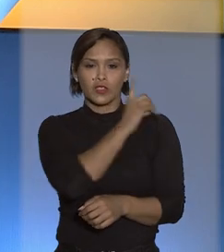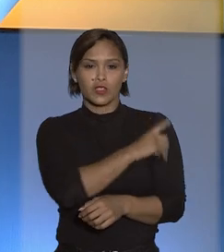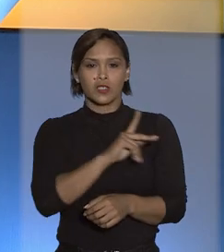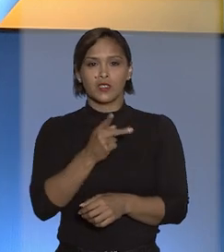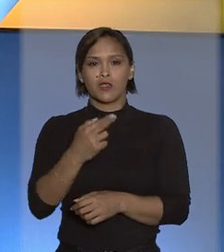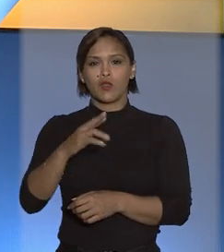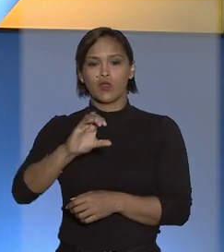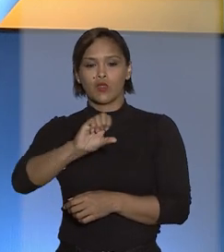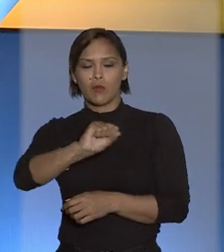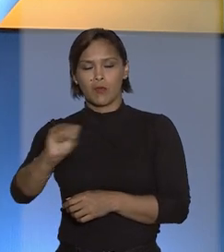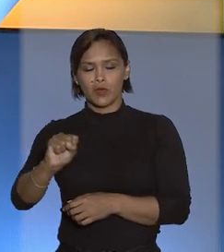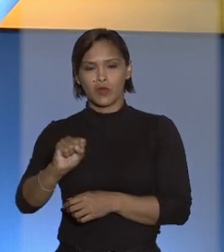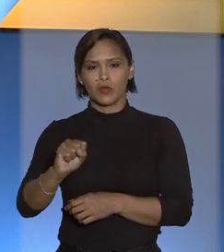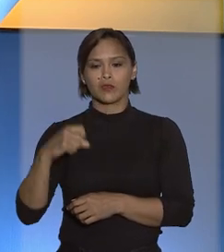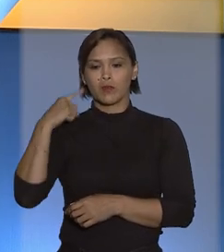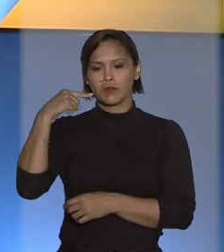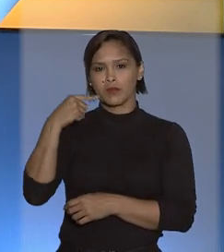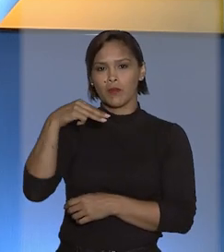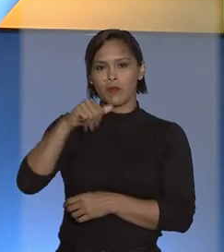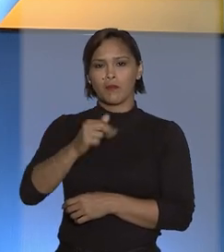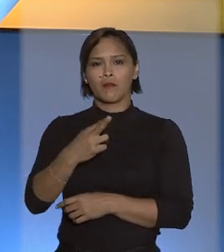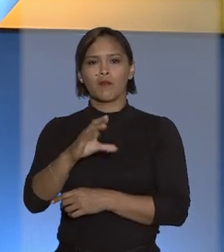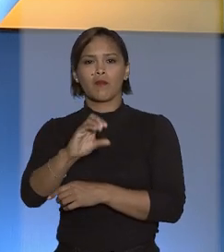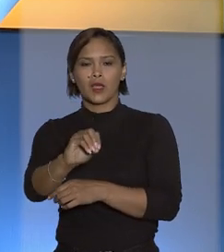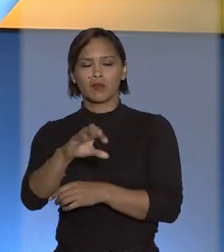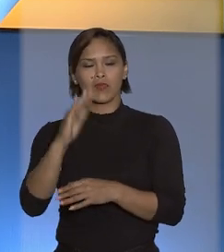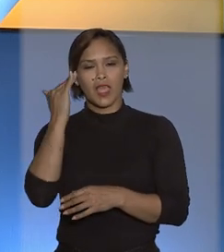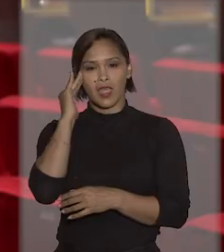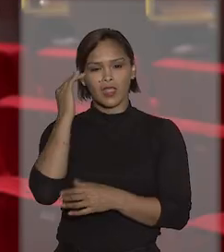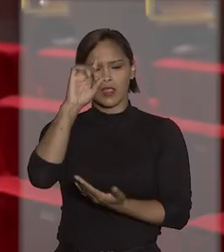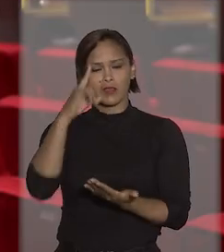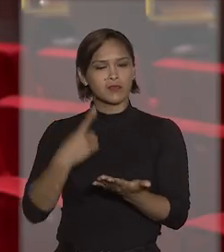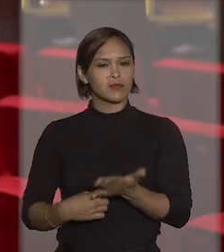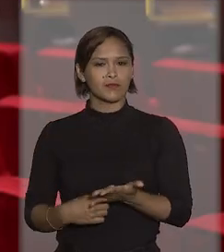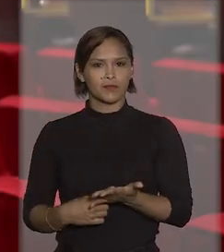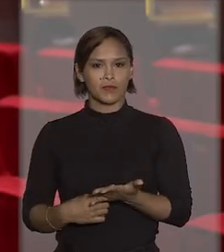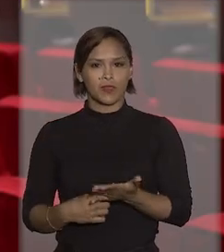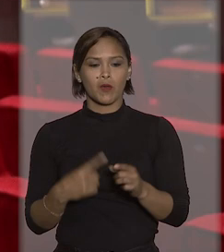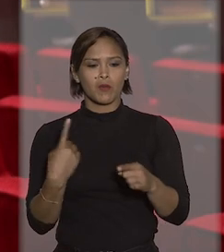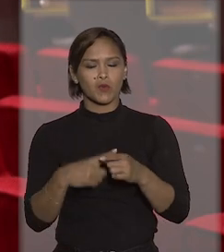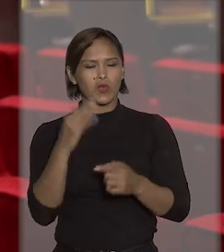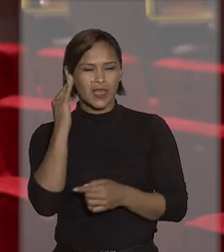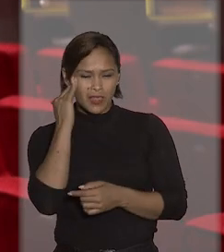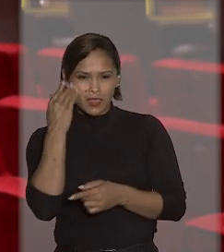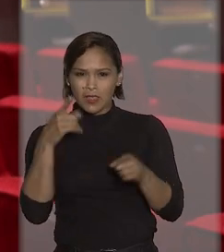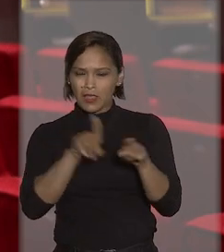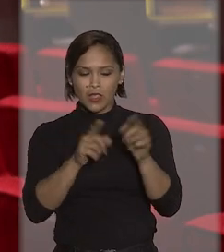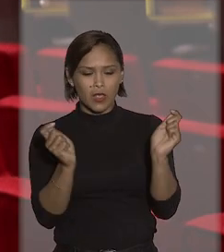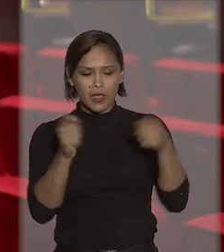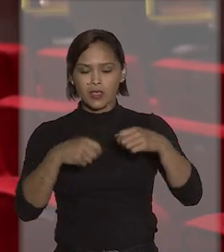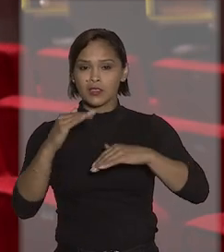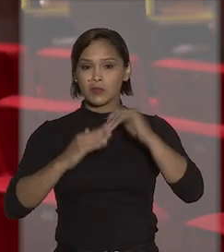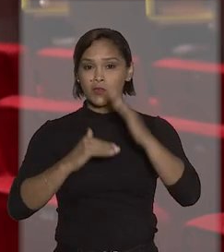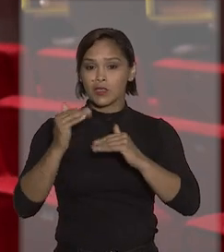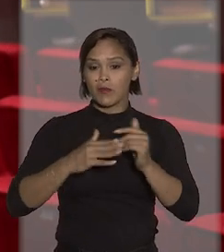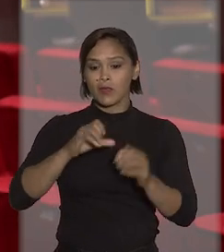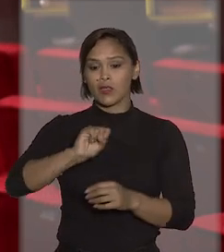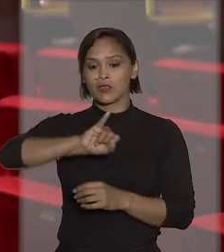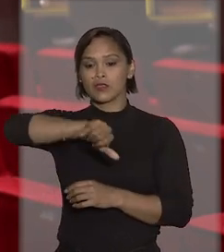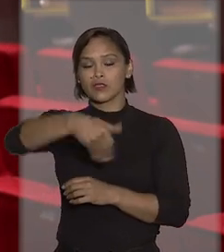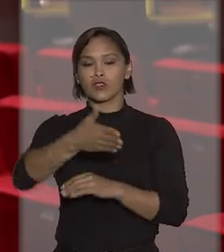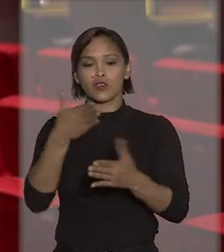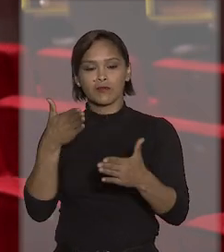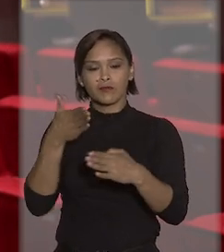PROS ao advogado Marcos Holanda. Entenda a decisão. Por reconhecer que não cabe ao Superior Tribunal de Justiça